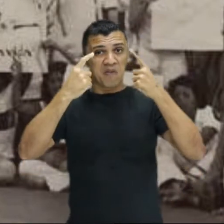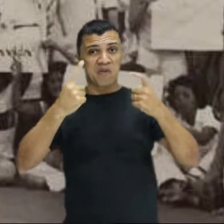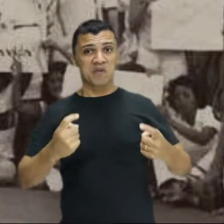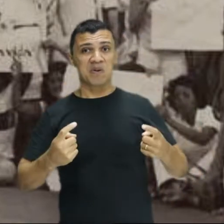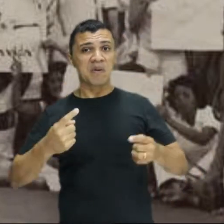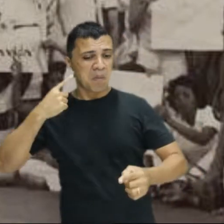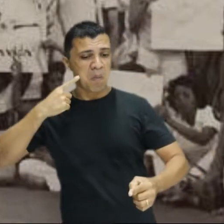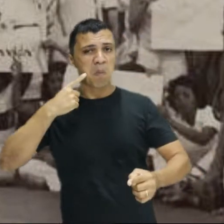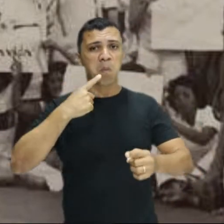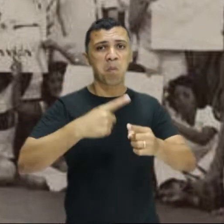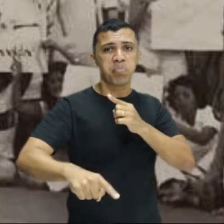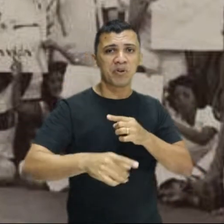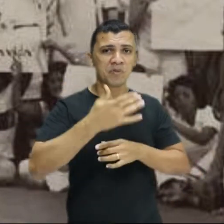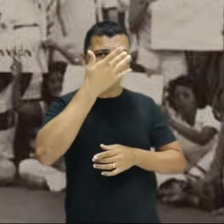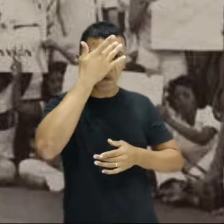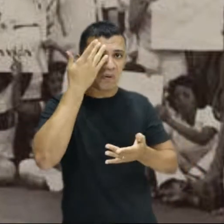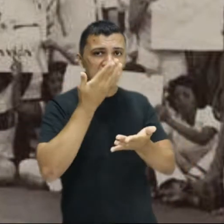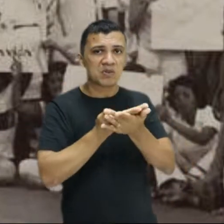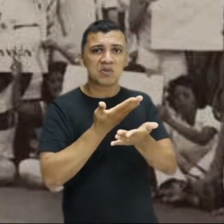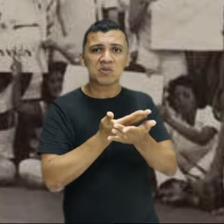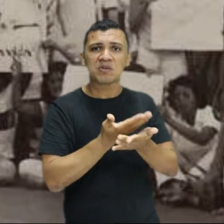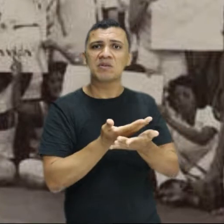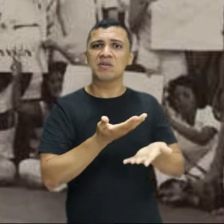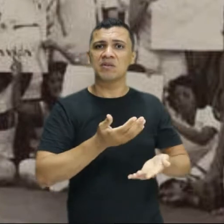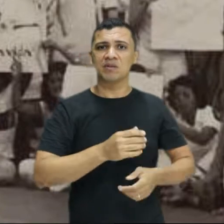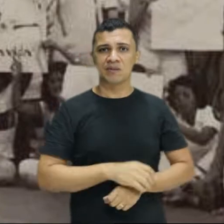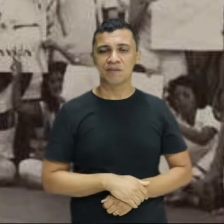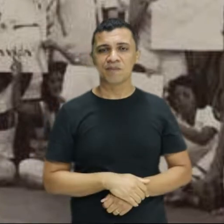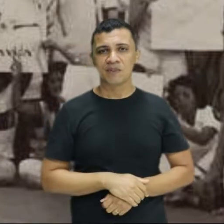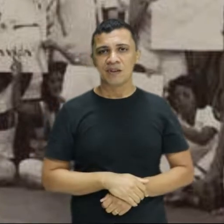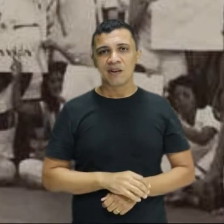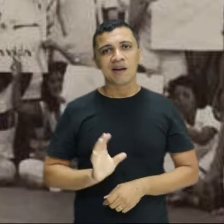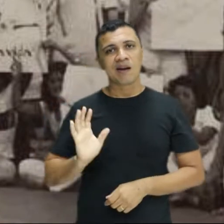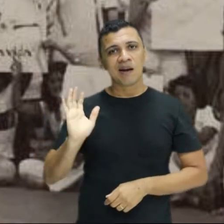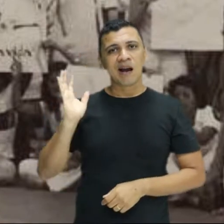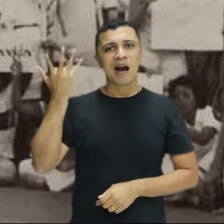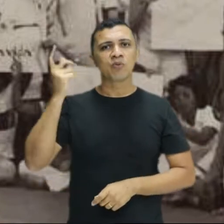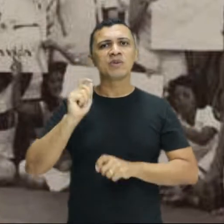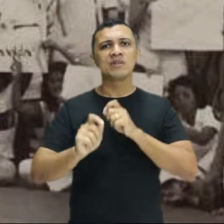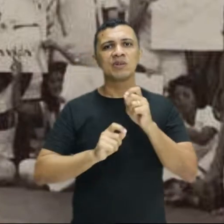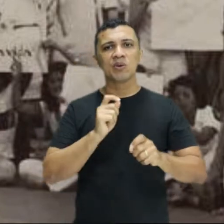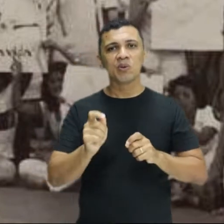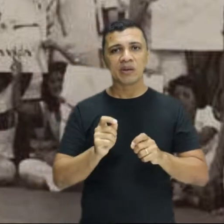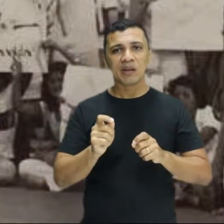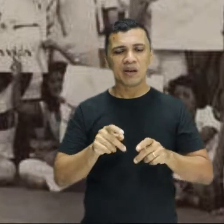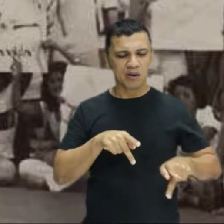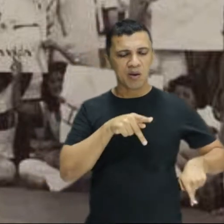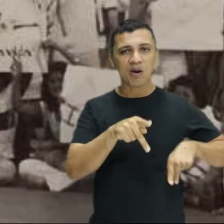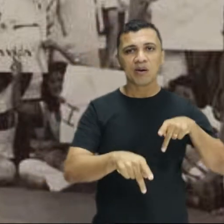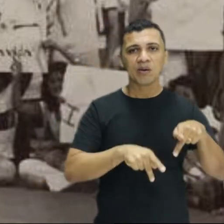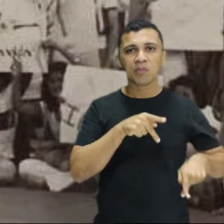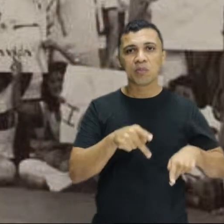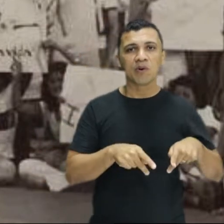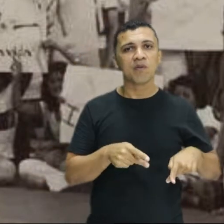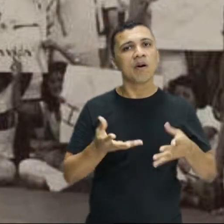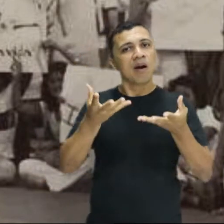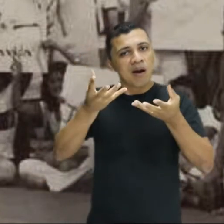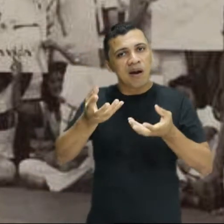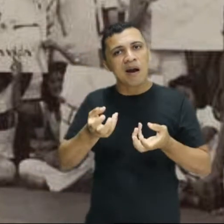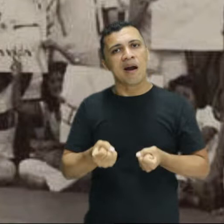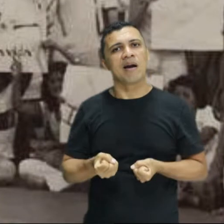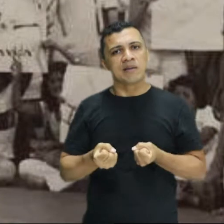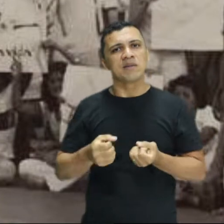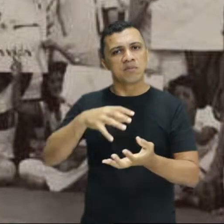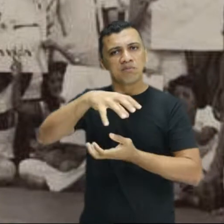como reprimiu os manifestantes, que eram estudantes. Isso acabou ocasionando uma certa comoção popular também, com a causa